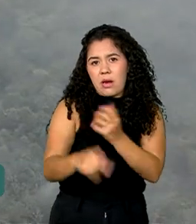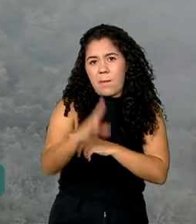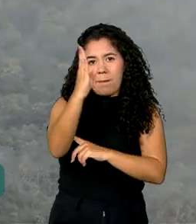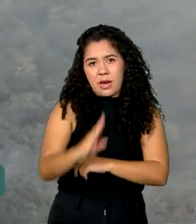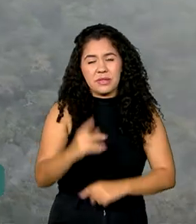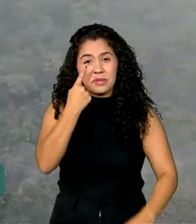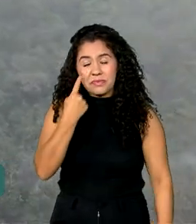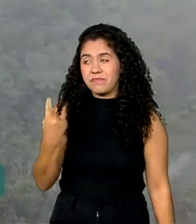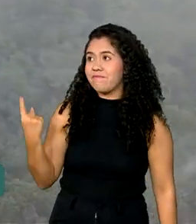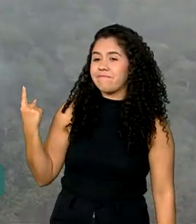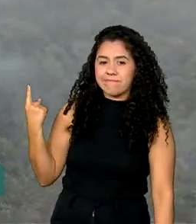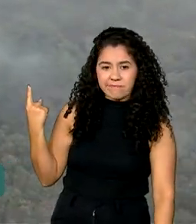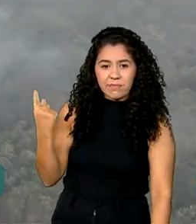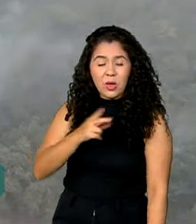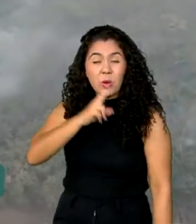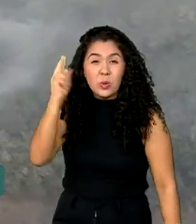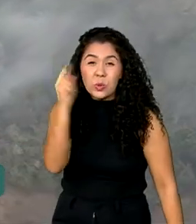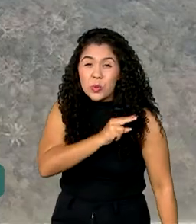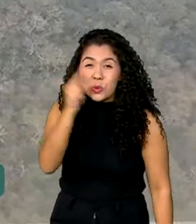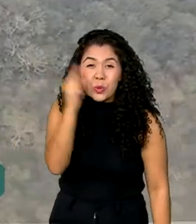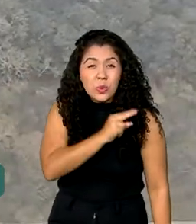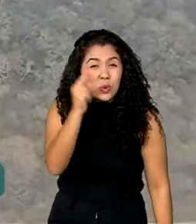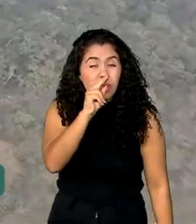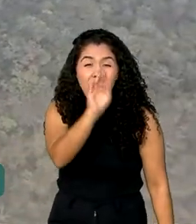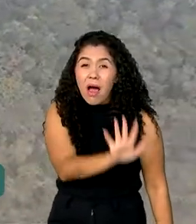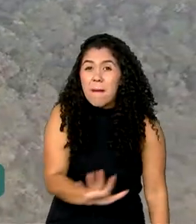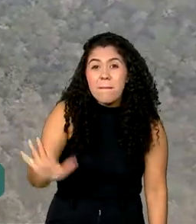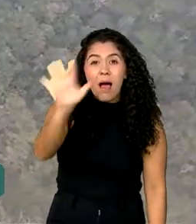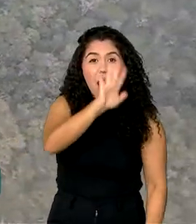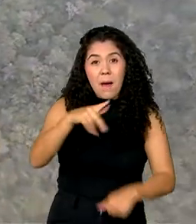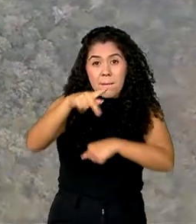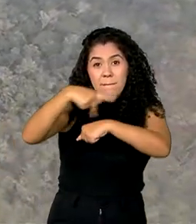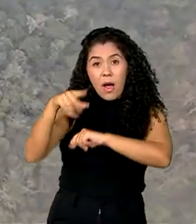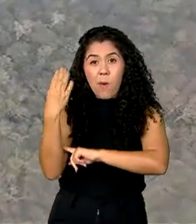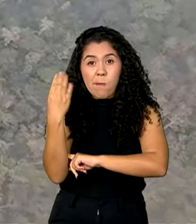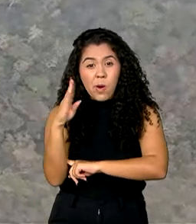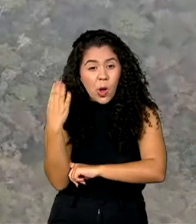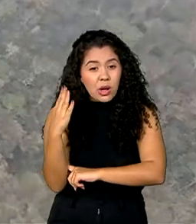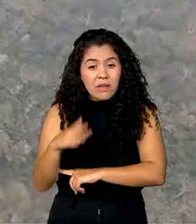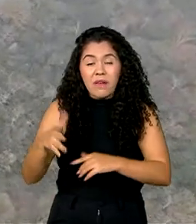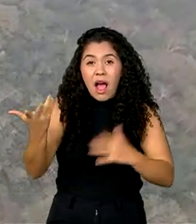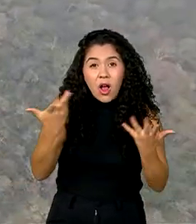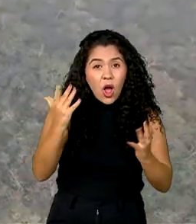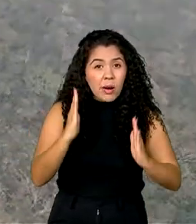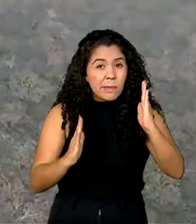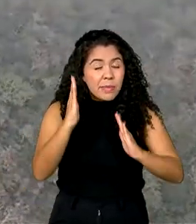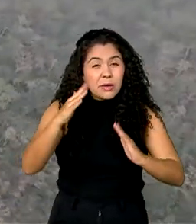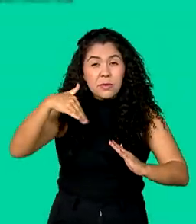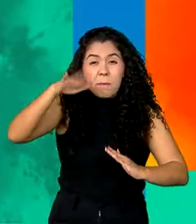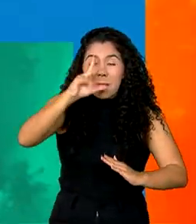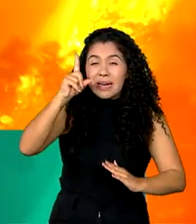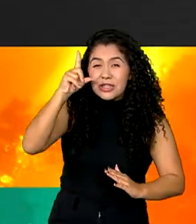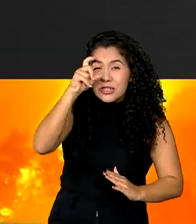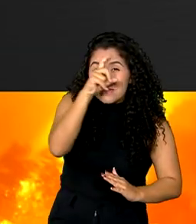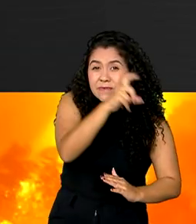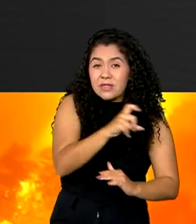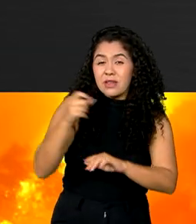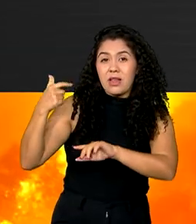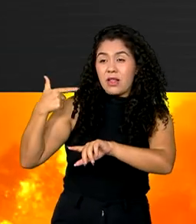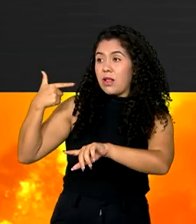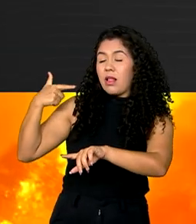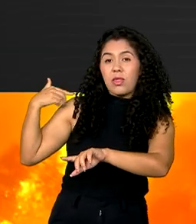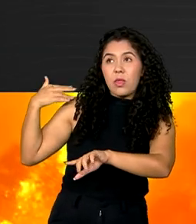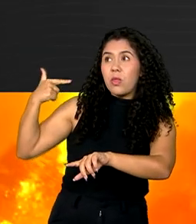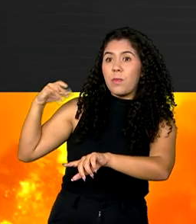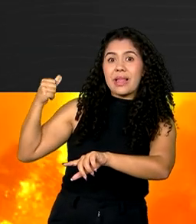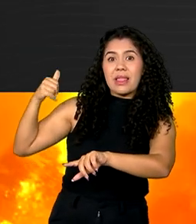Em estado de emergência nacional, a Bolívia enfrenta um dos piores incêndios desde 2010. São